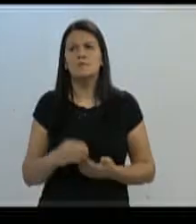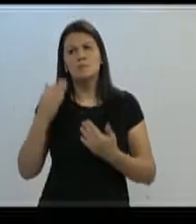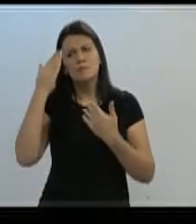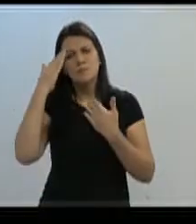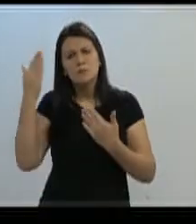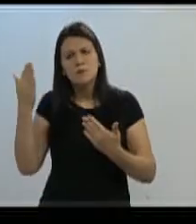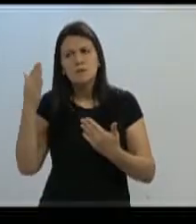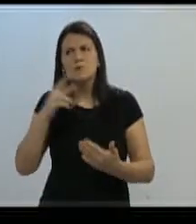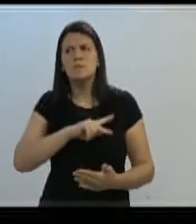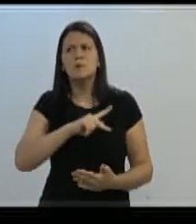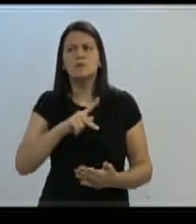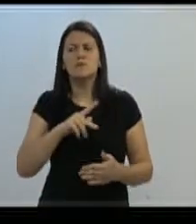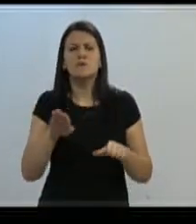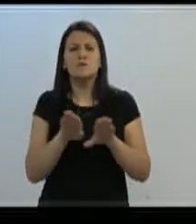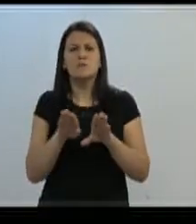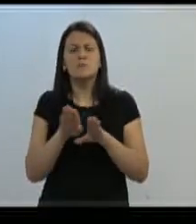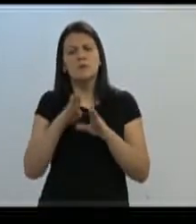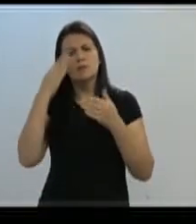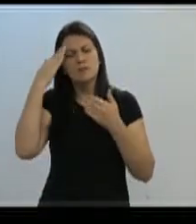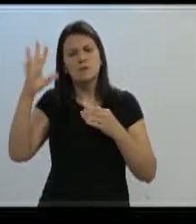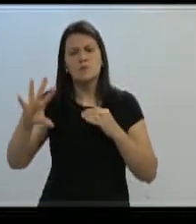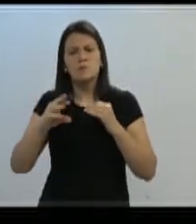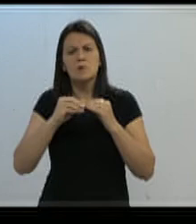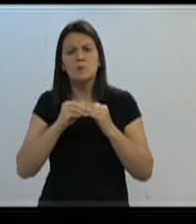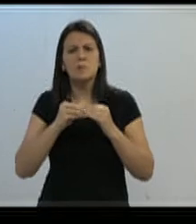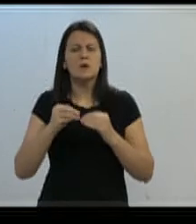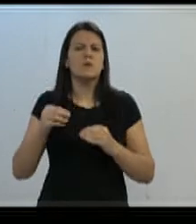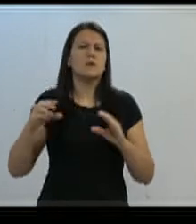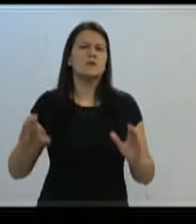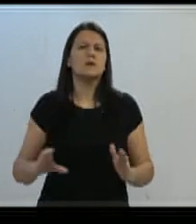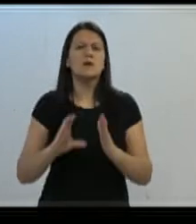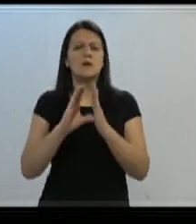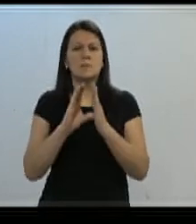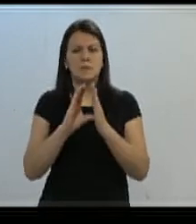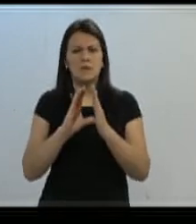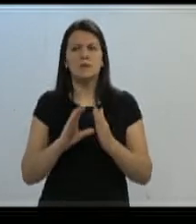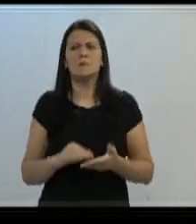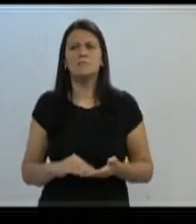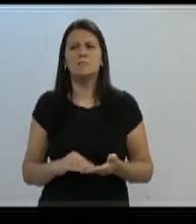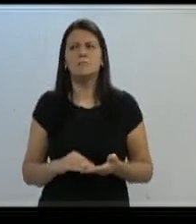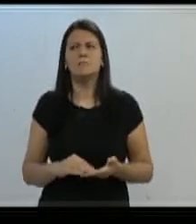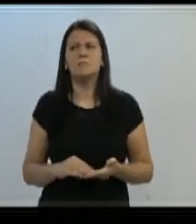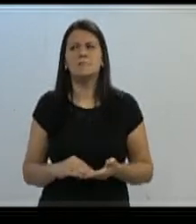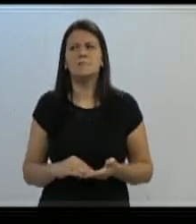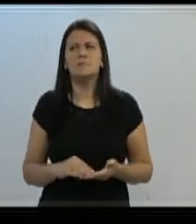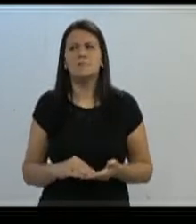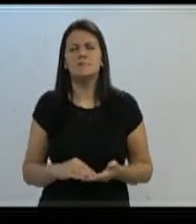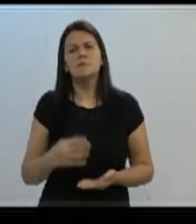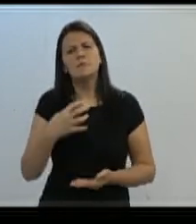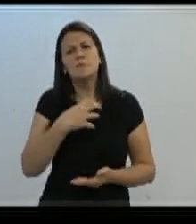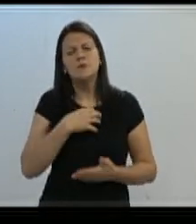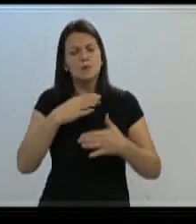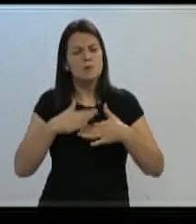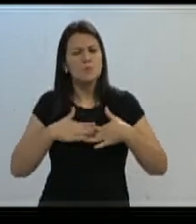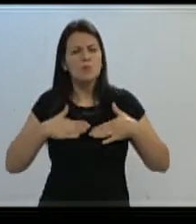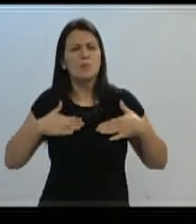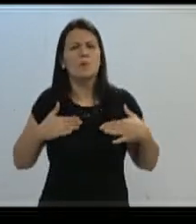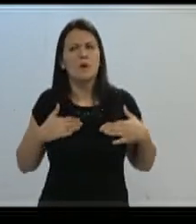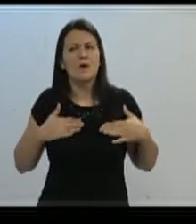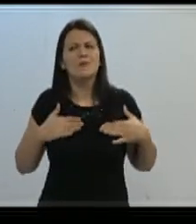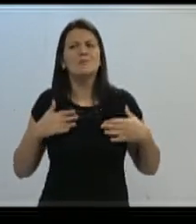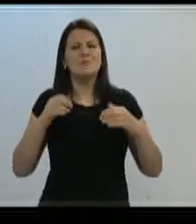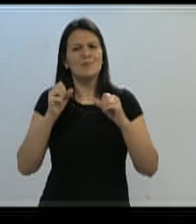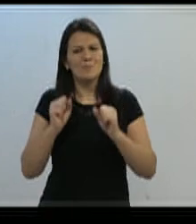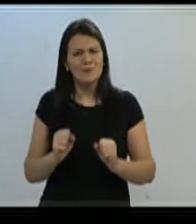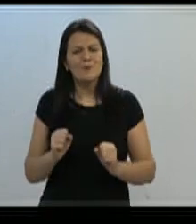presidente, agradeço também a uma parte do vereador Alexandre Caminha. Dizer, Caminha, que me sinto muito honrado em poder ter